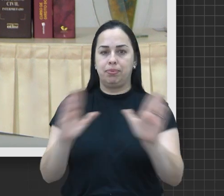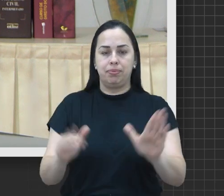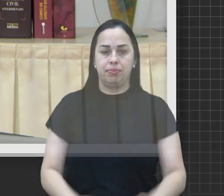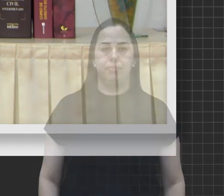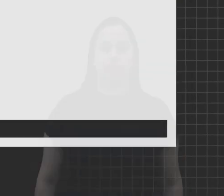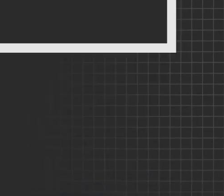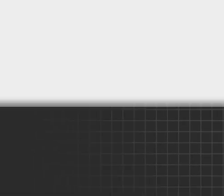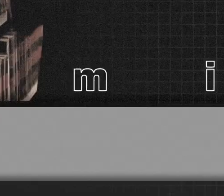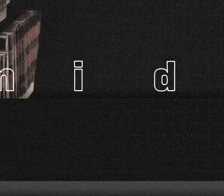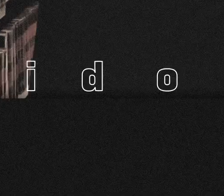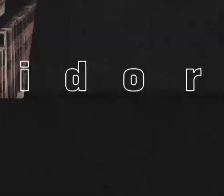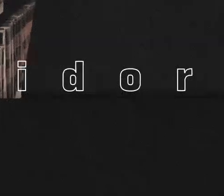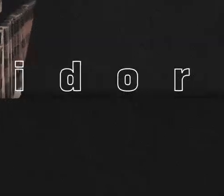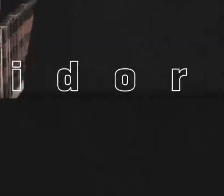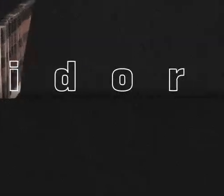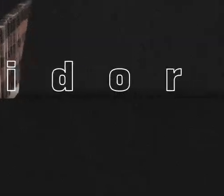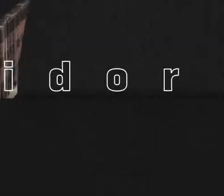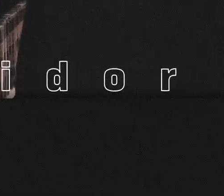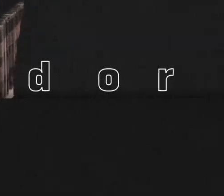o problema.